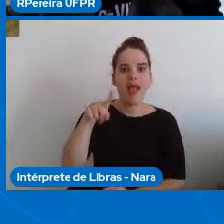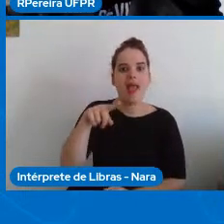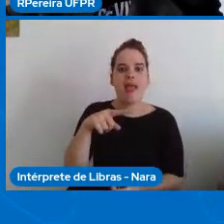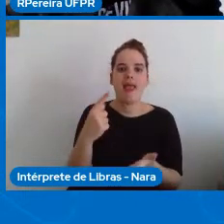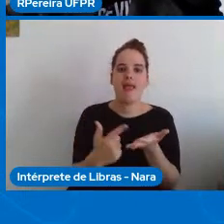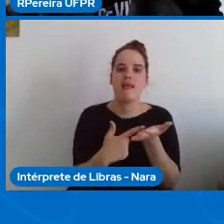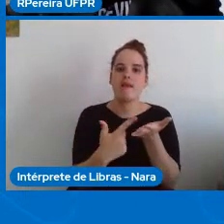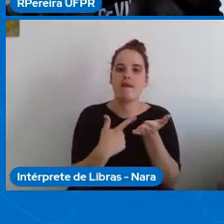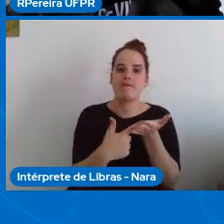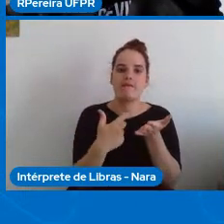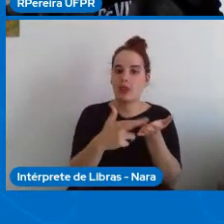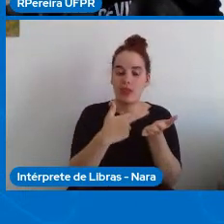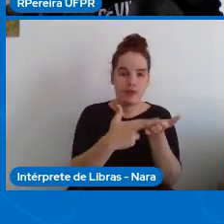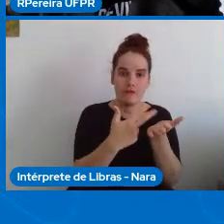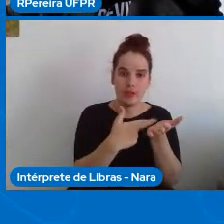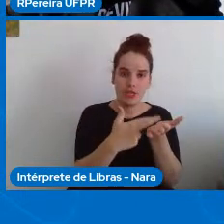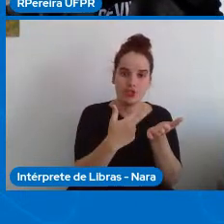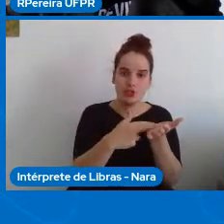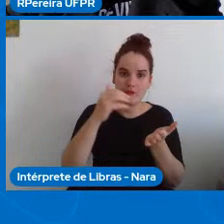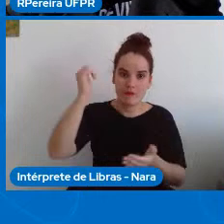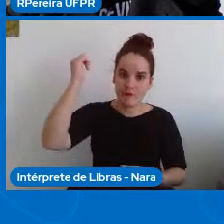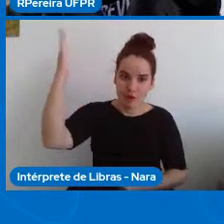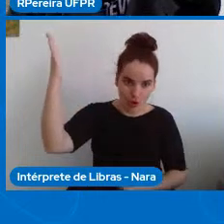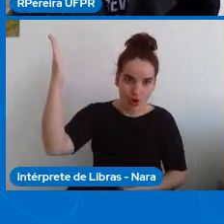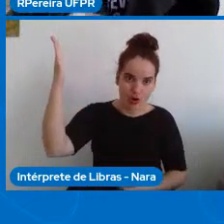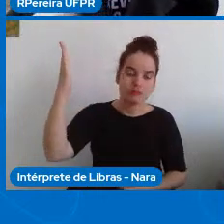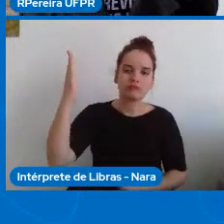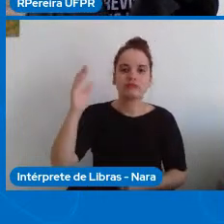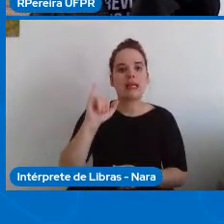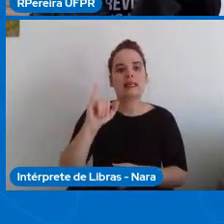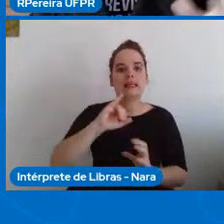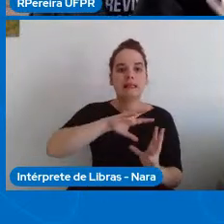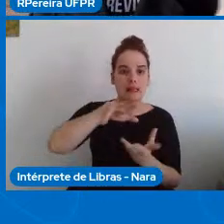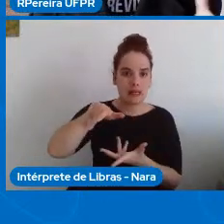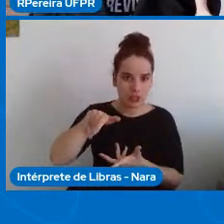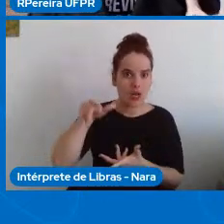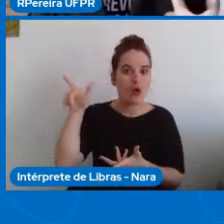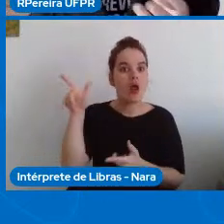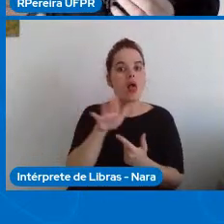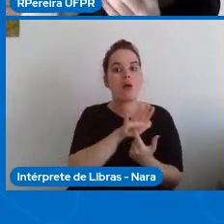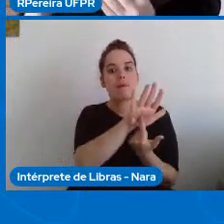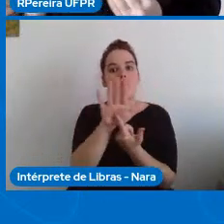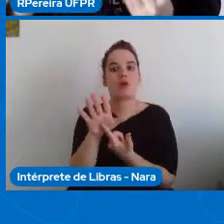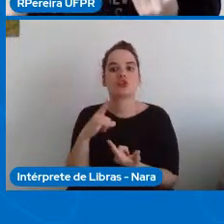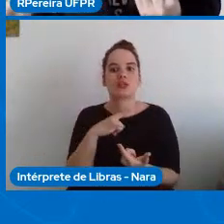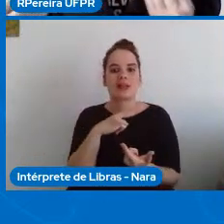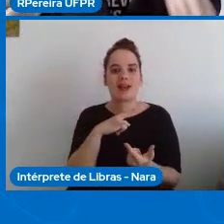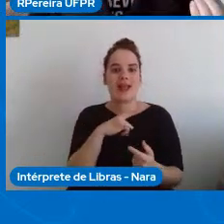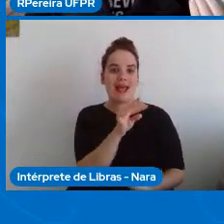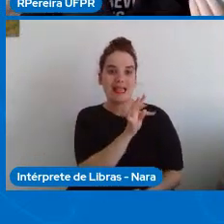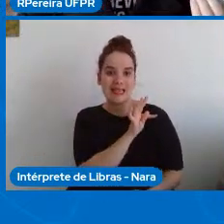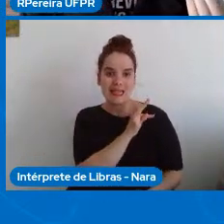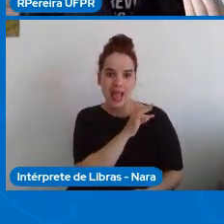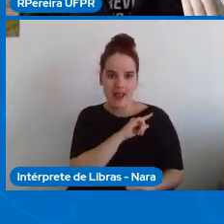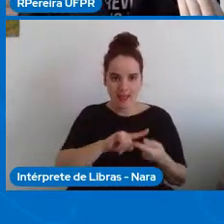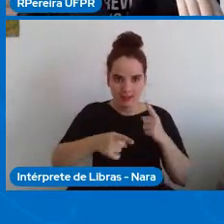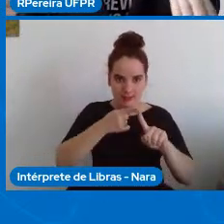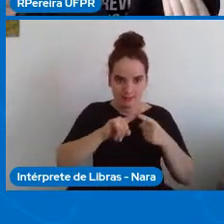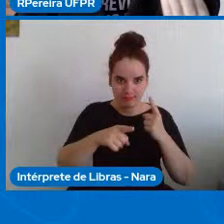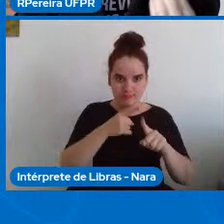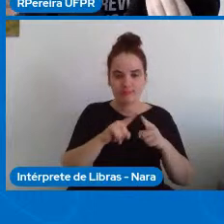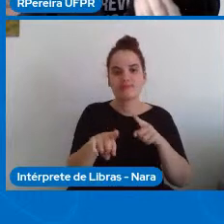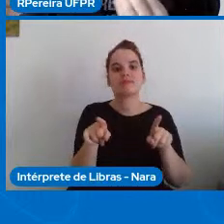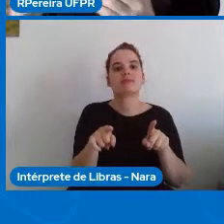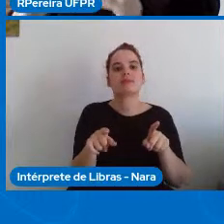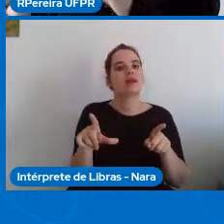Studies em que nós apresentamos um conjunto de técnicas e artefatos para você pensar